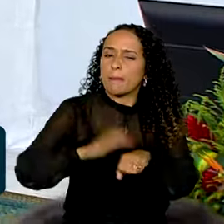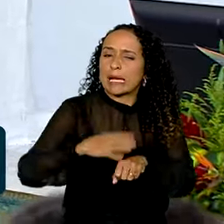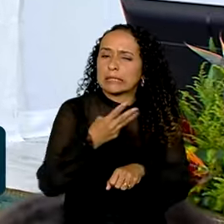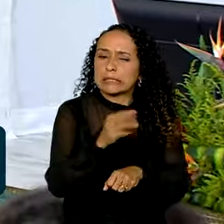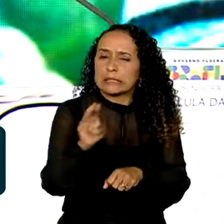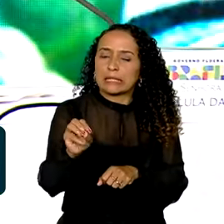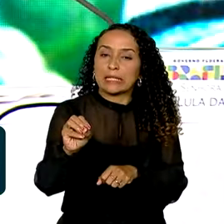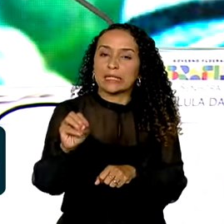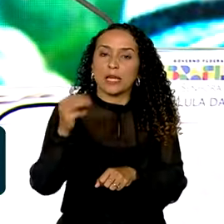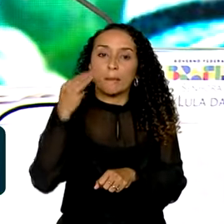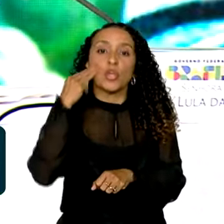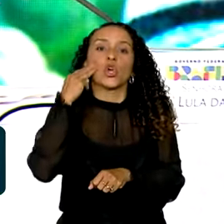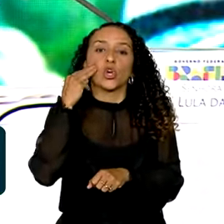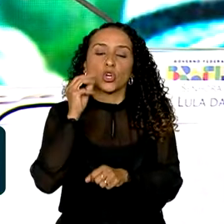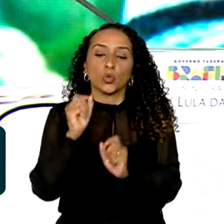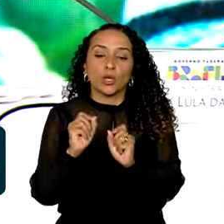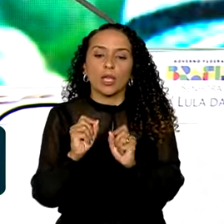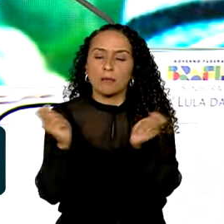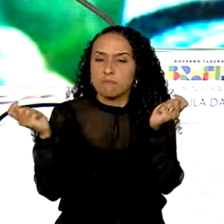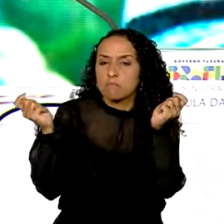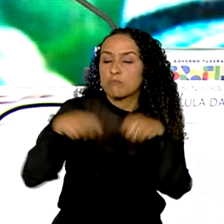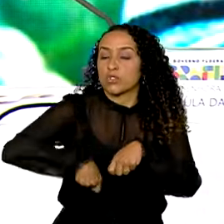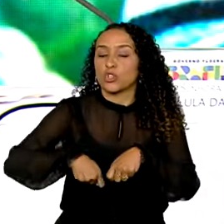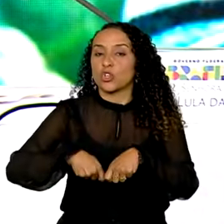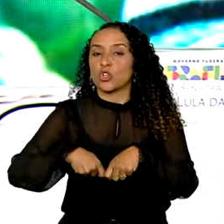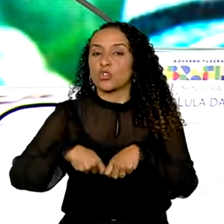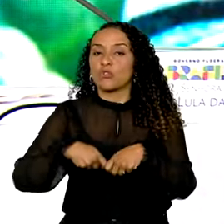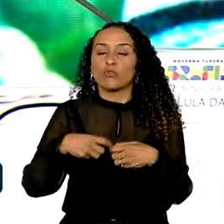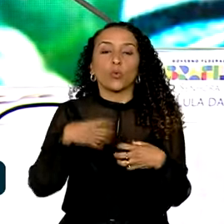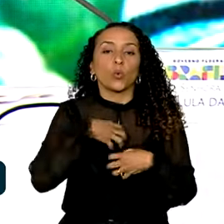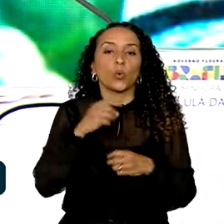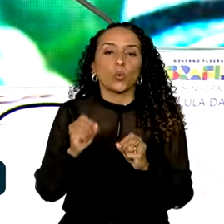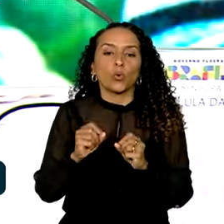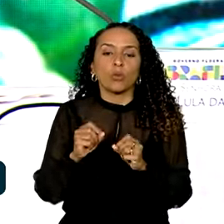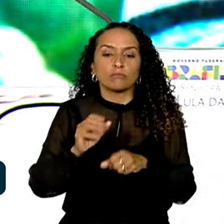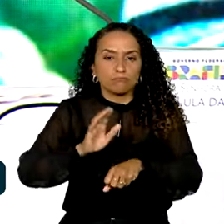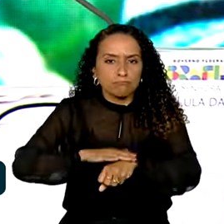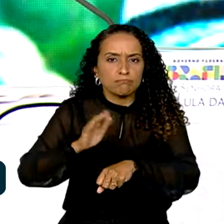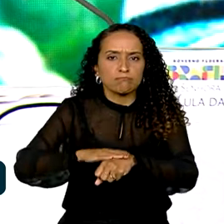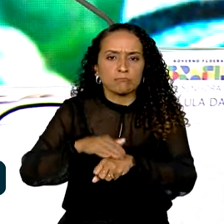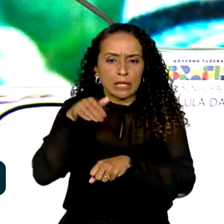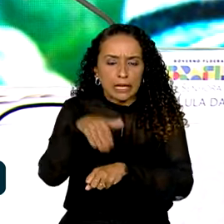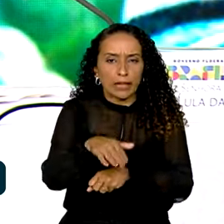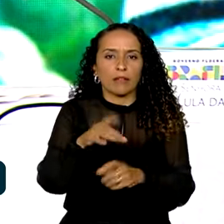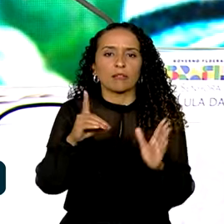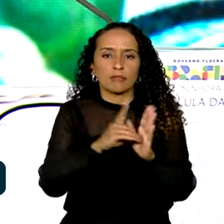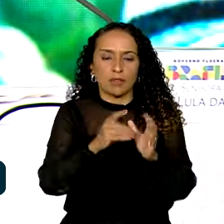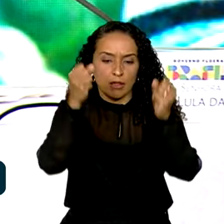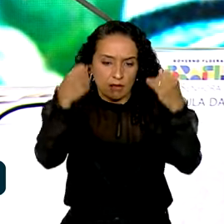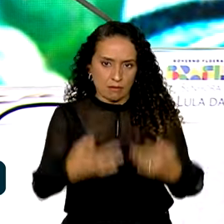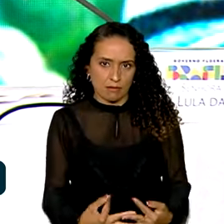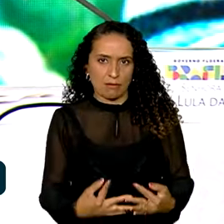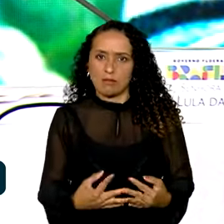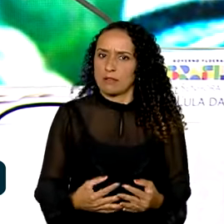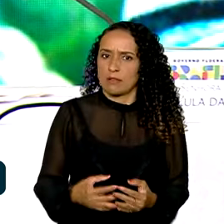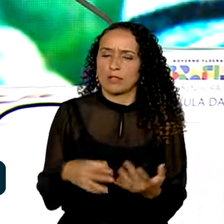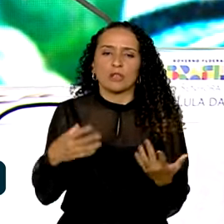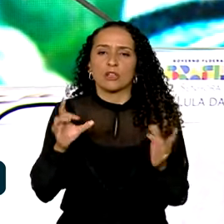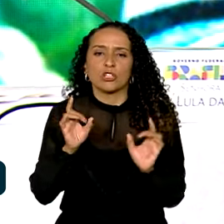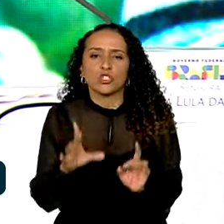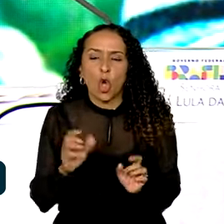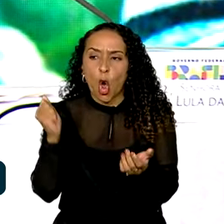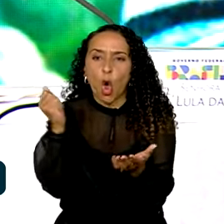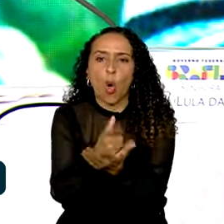30 milhões que vai nos permitir a condição de atuar naquilo que coloca o decreto. Não só a